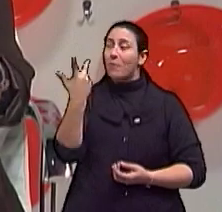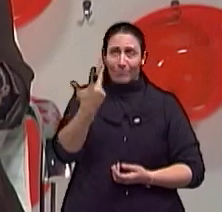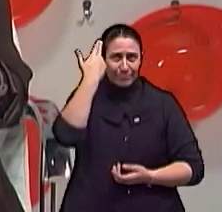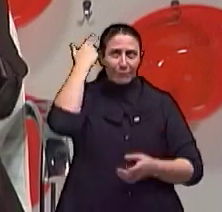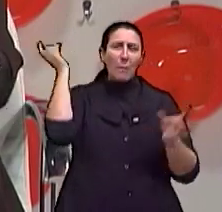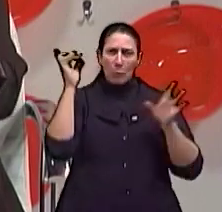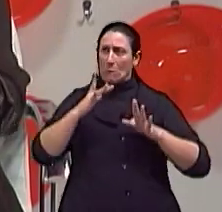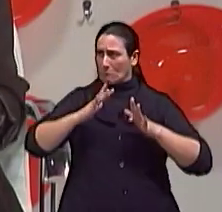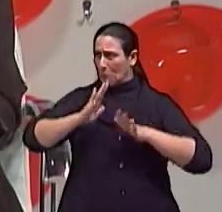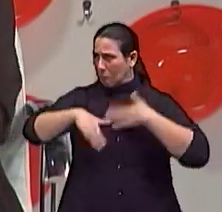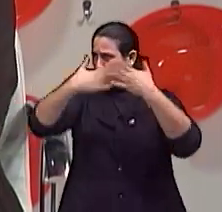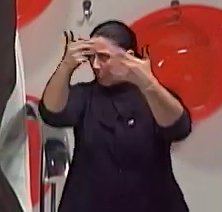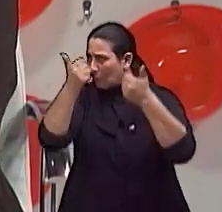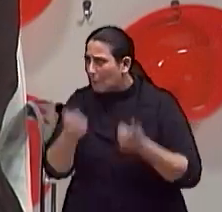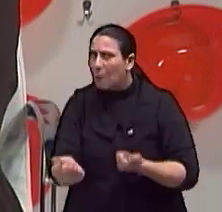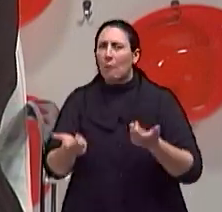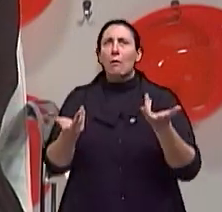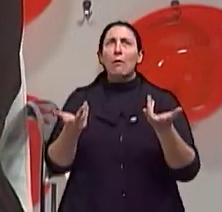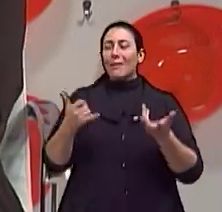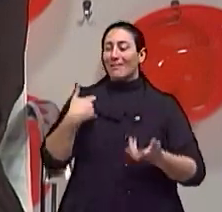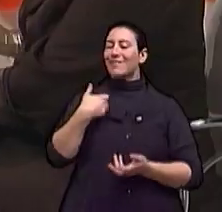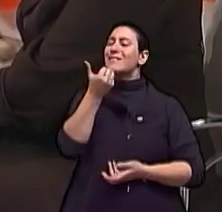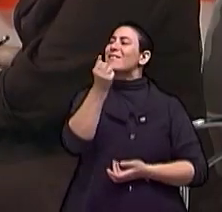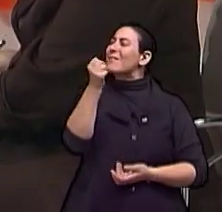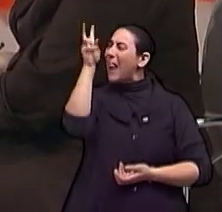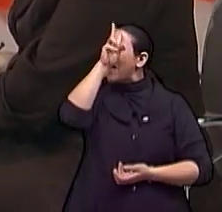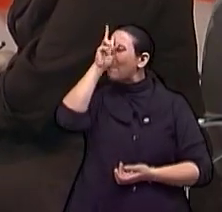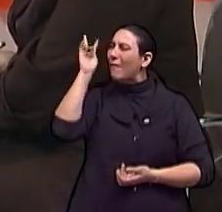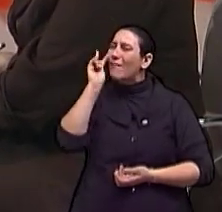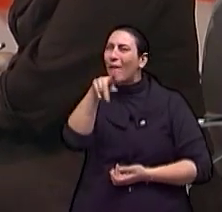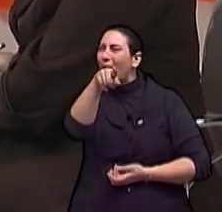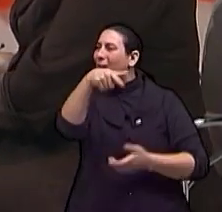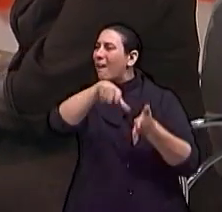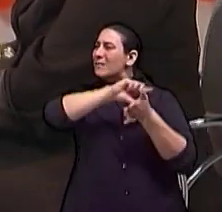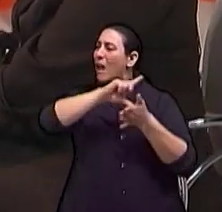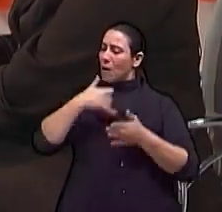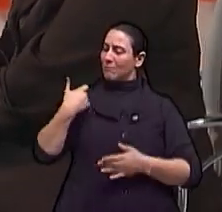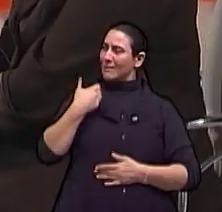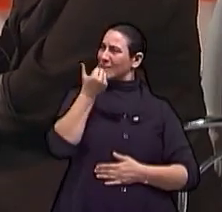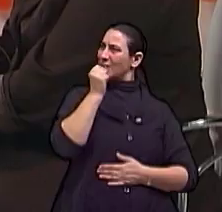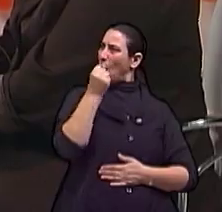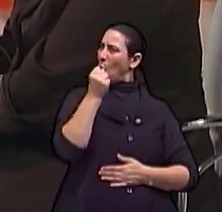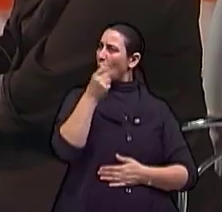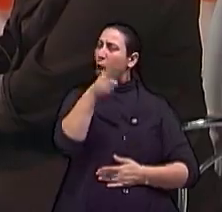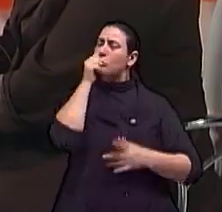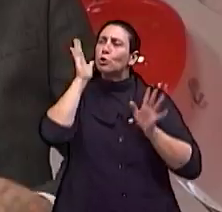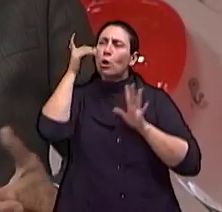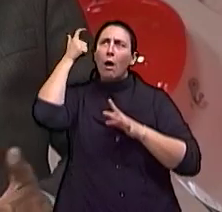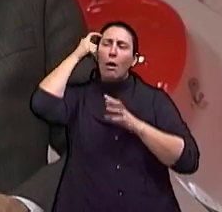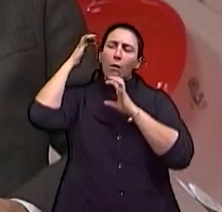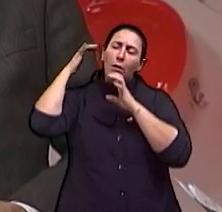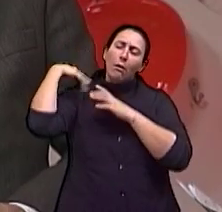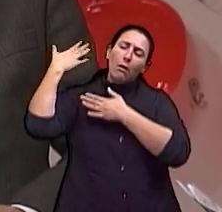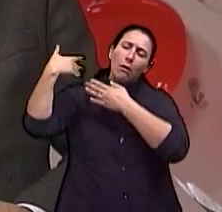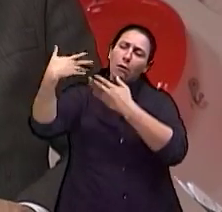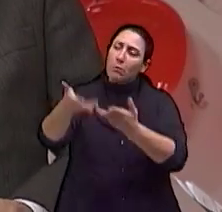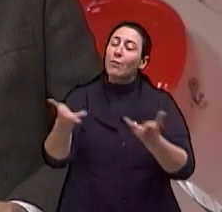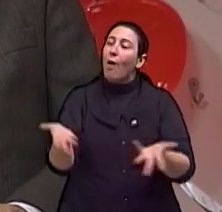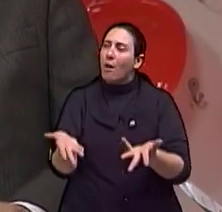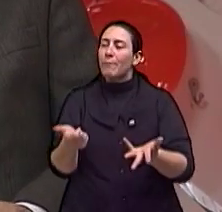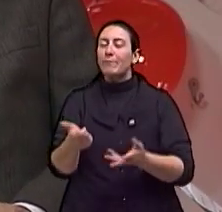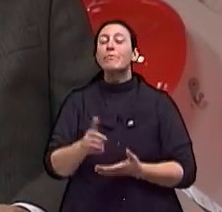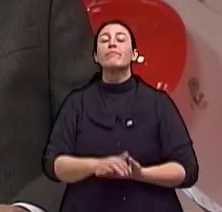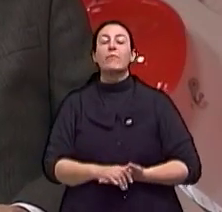evoluiu a cirurgia daquela paciente de 68 anos que nós vimos no vídeo. É, a paciente, isso é uma, eu acho que foi uma pergunta